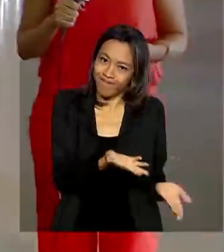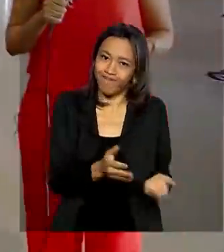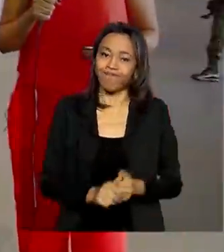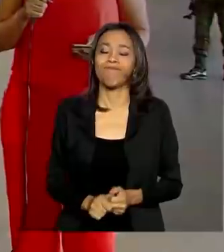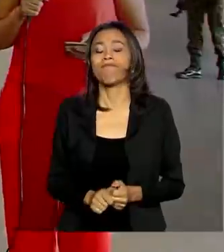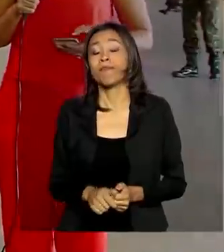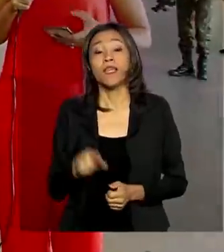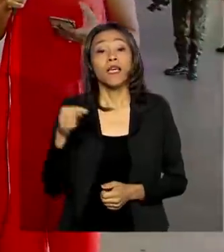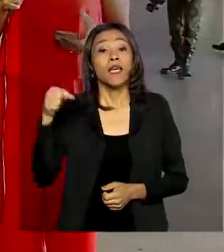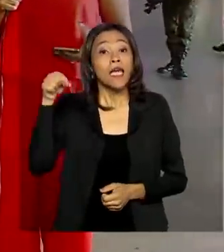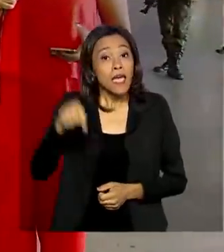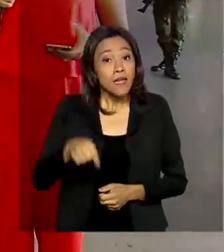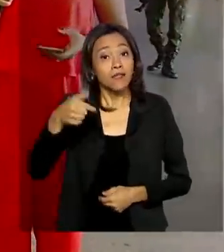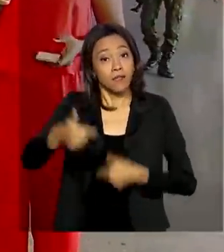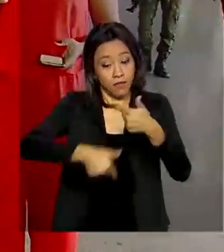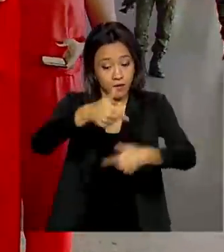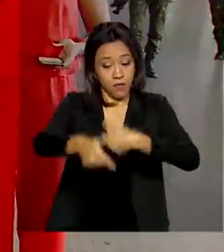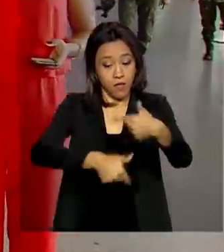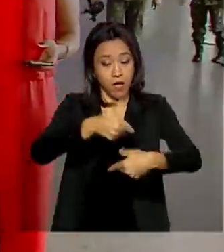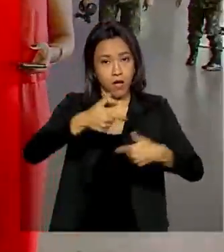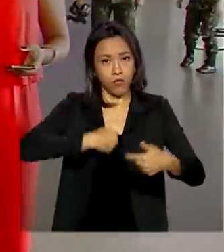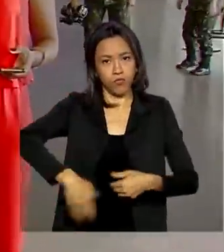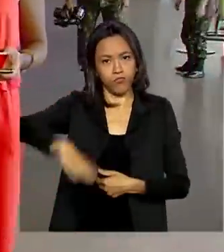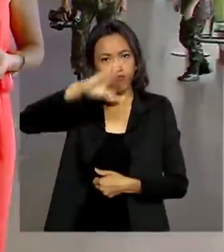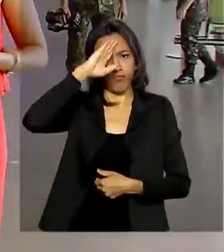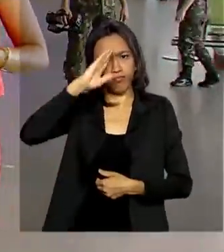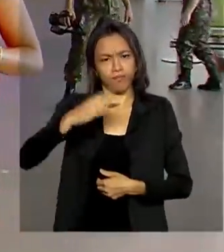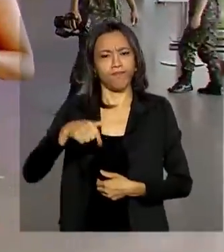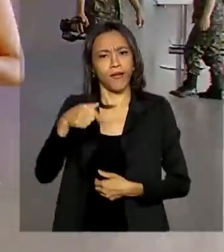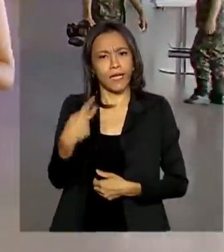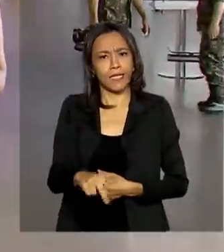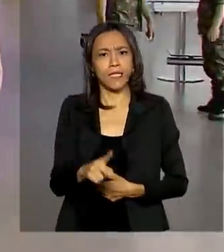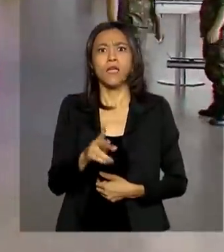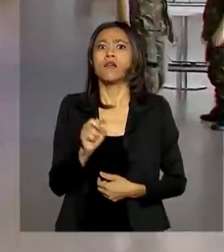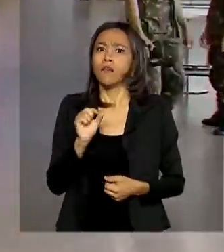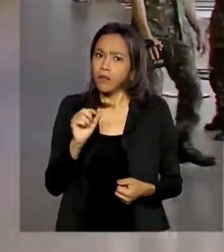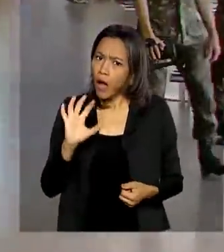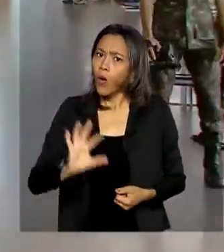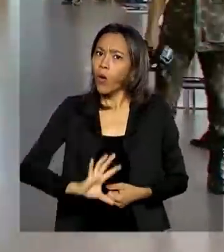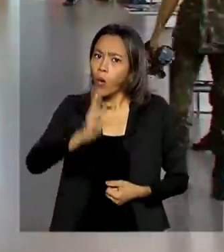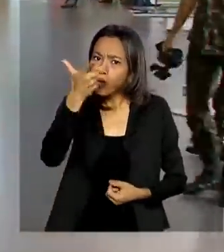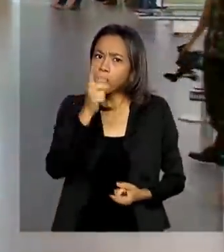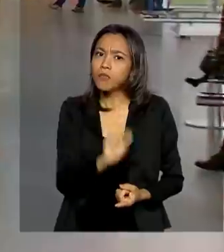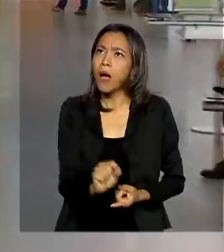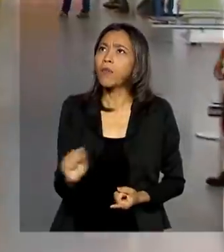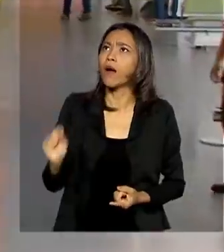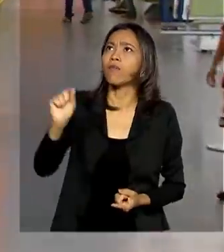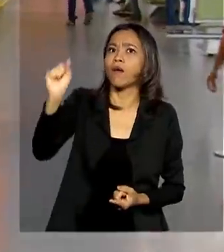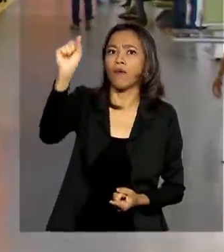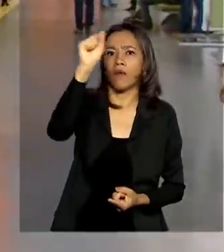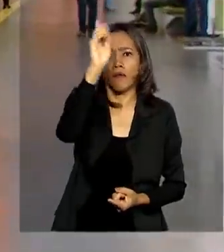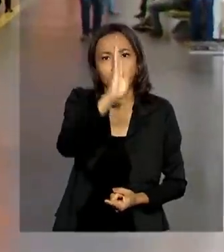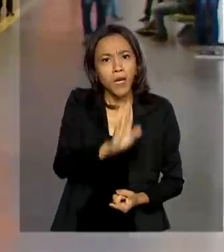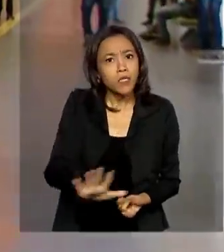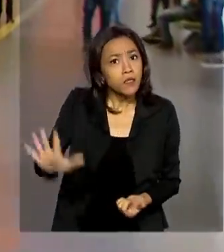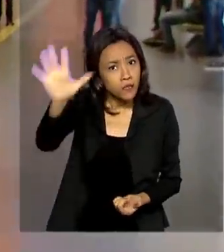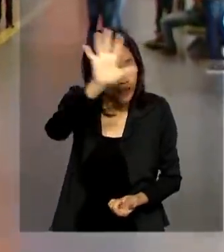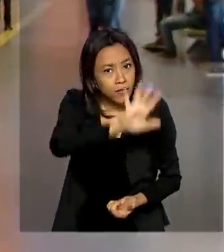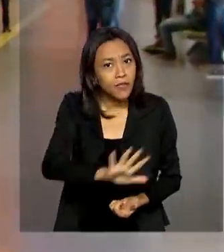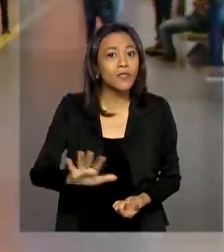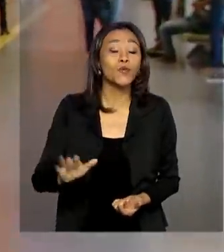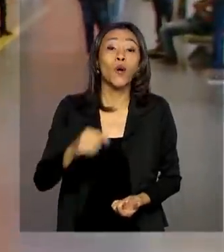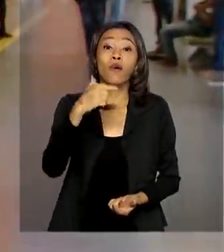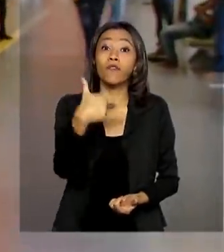Renata, esse trabalho do Exército tem sido feito em todas as localidades, em todo o país, pelo menos